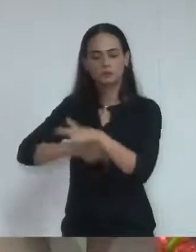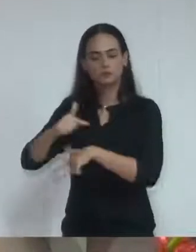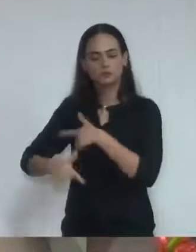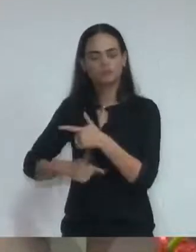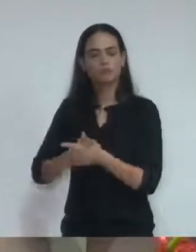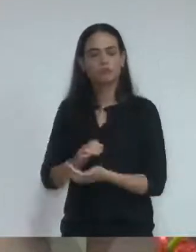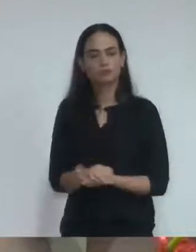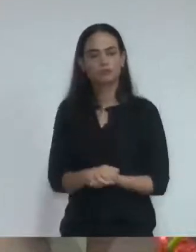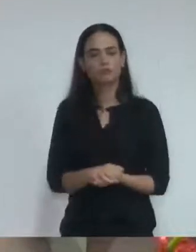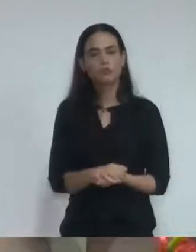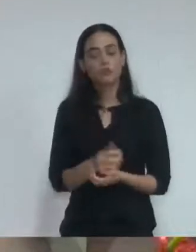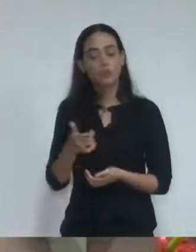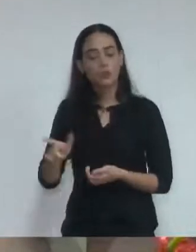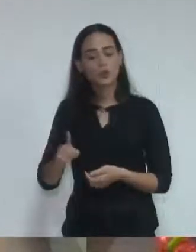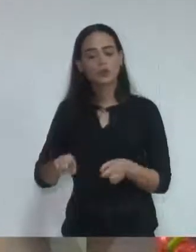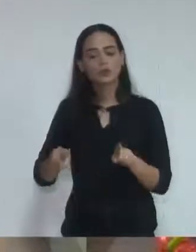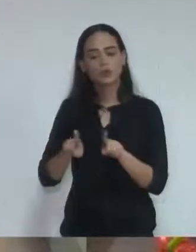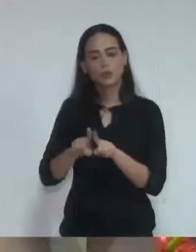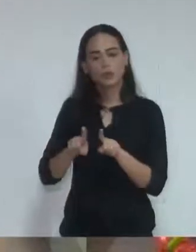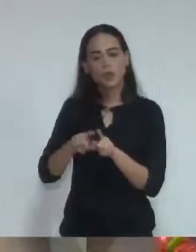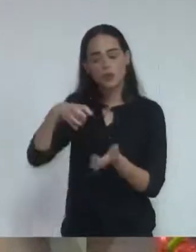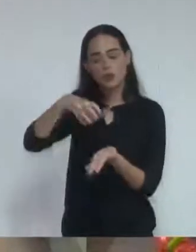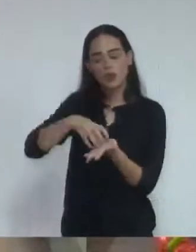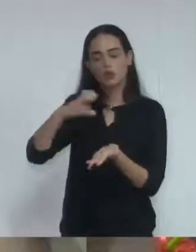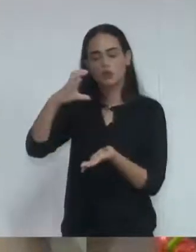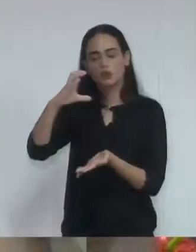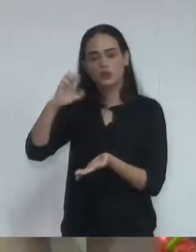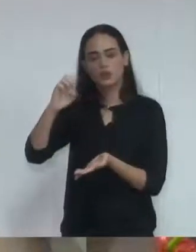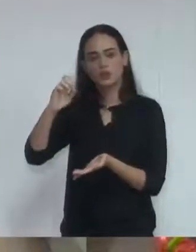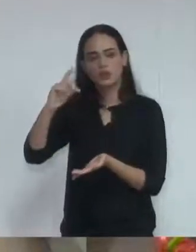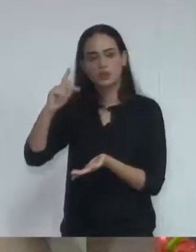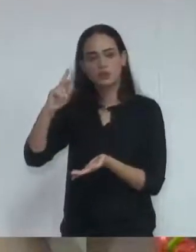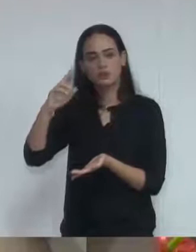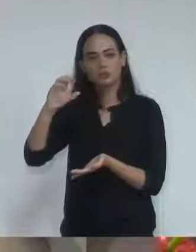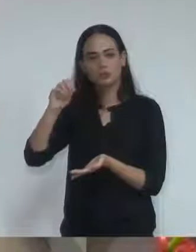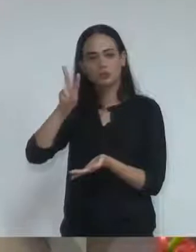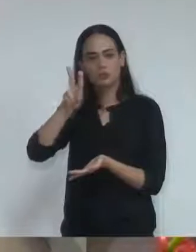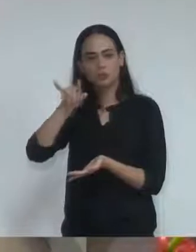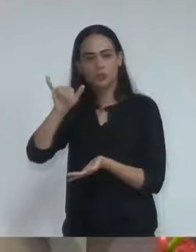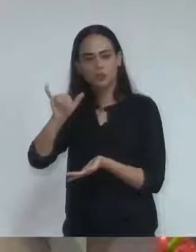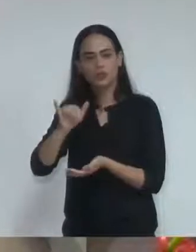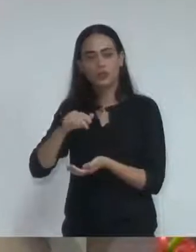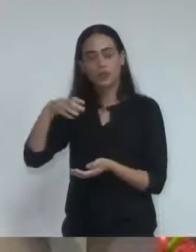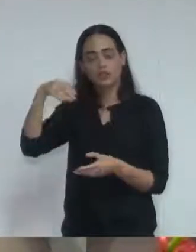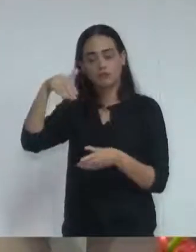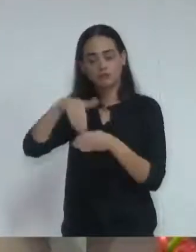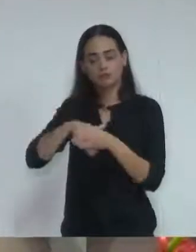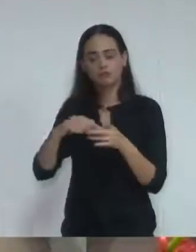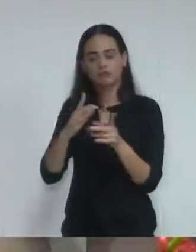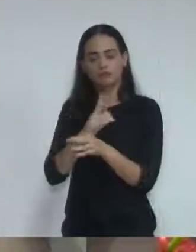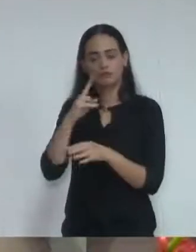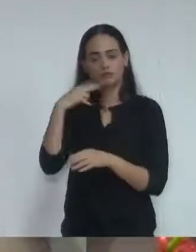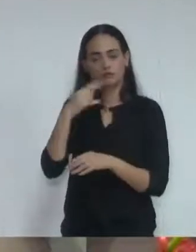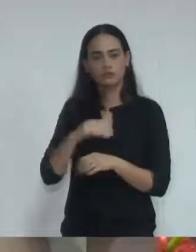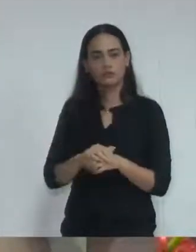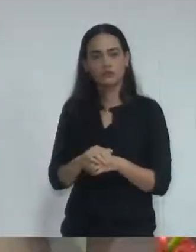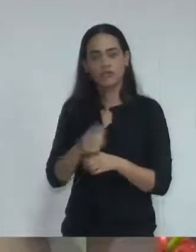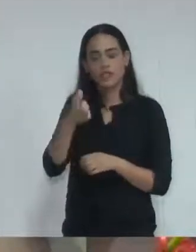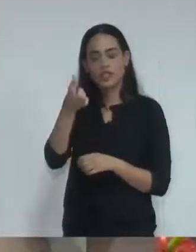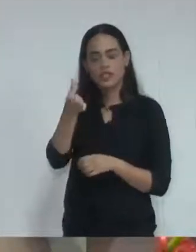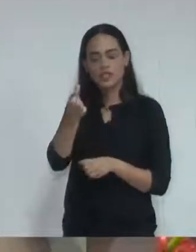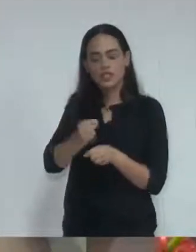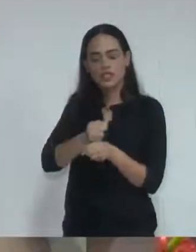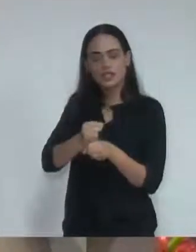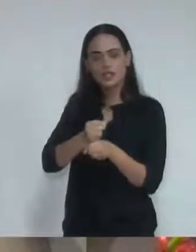Também moção de congratulações ao Ceprovi, Ceprovi é uma instituição do nosso município, são 16 anos, merece o reconhecimento, a atenção